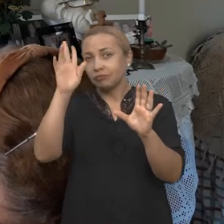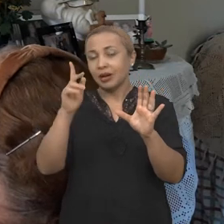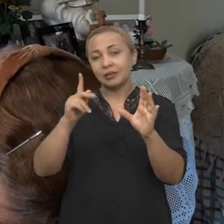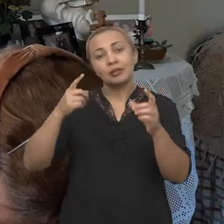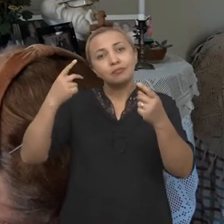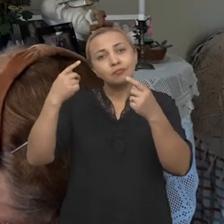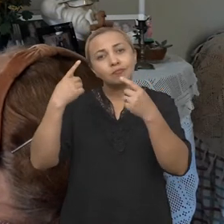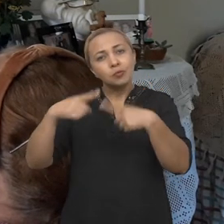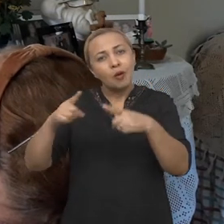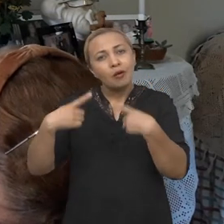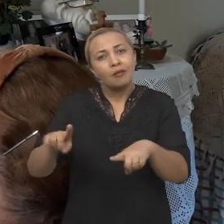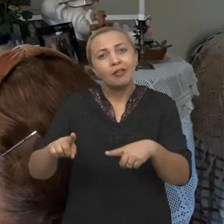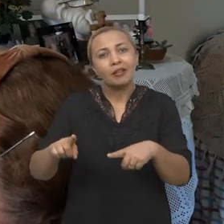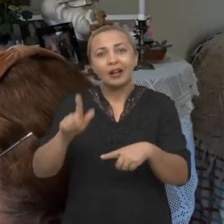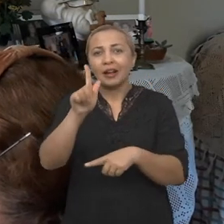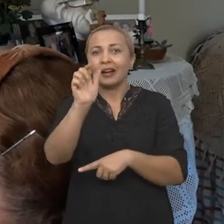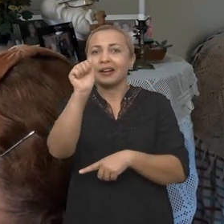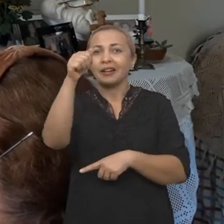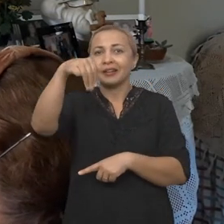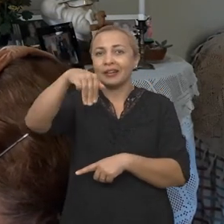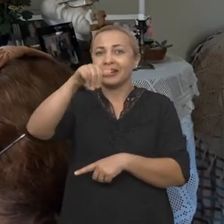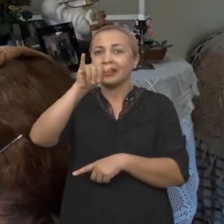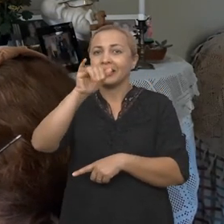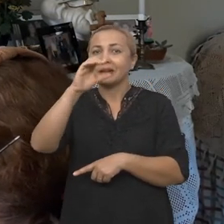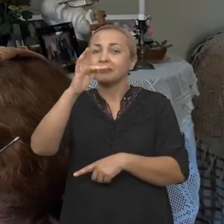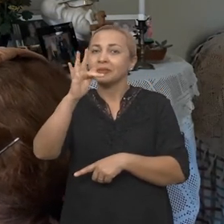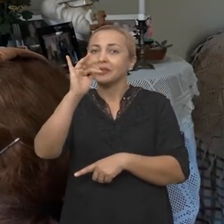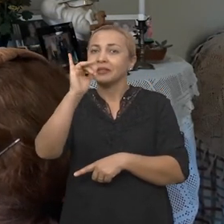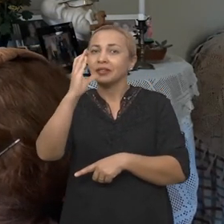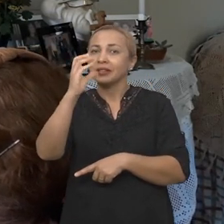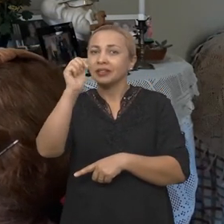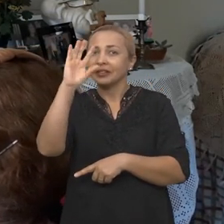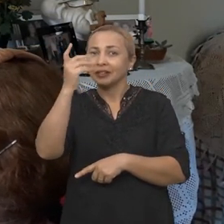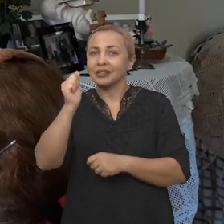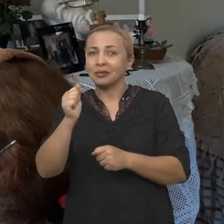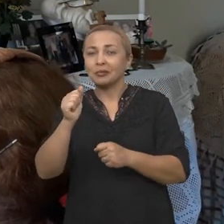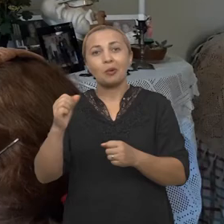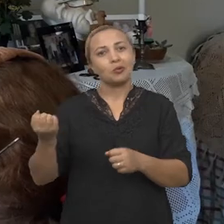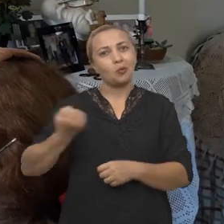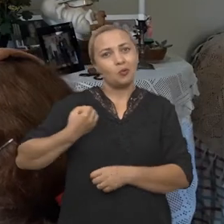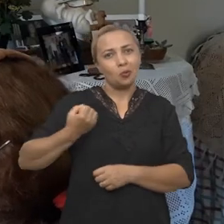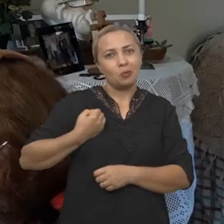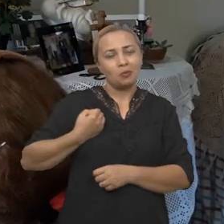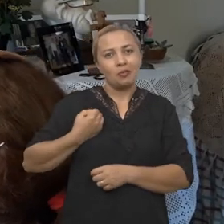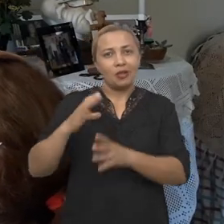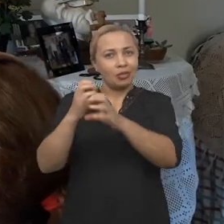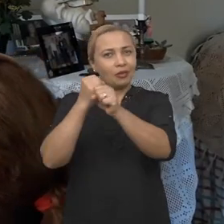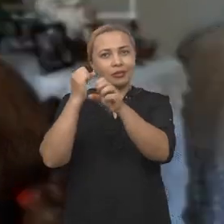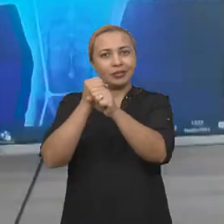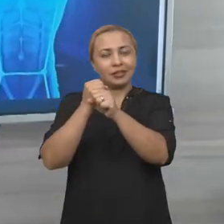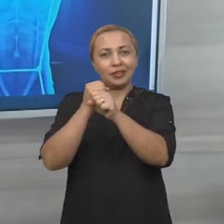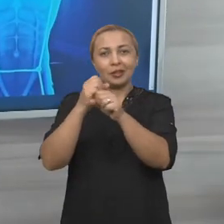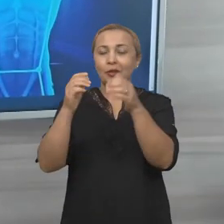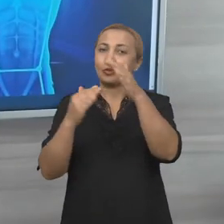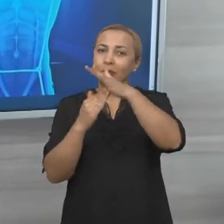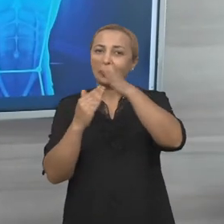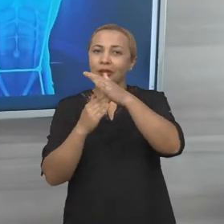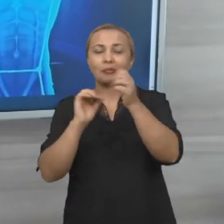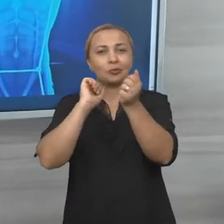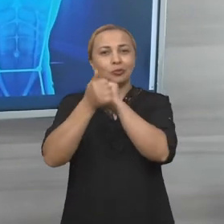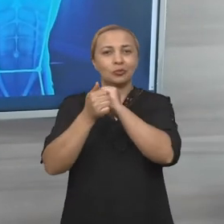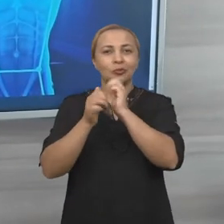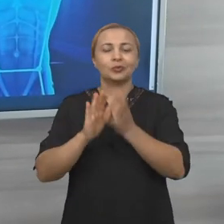e provoca ali a gamificação, a sua pontuação naquele tempo de sessão do jogo. Quando